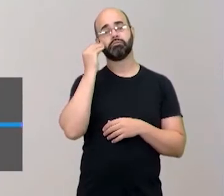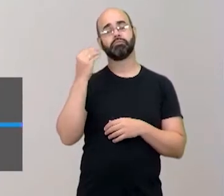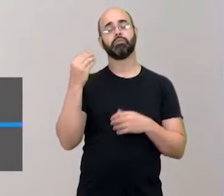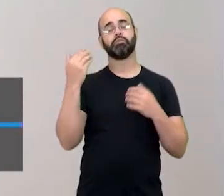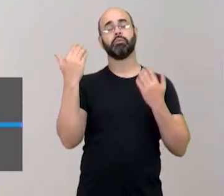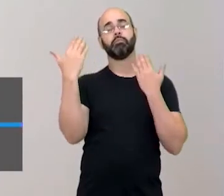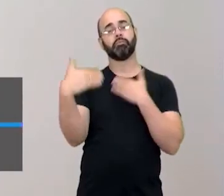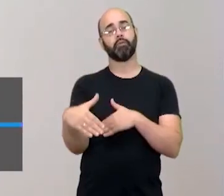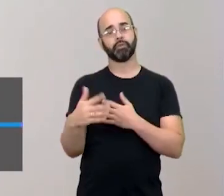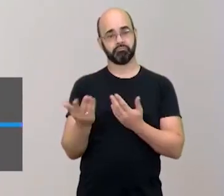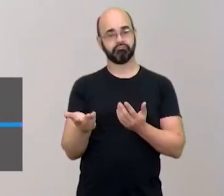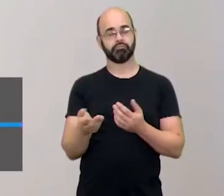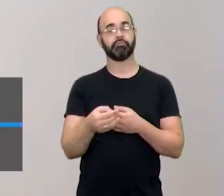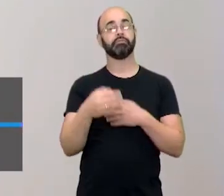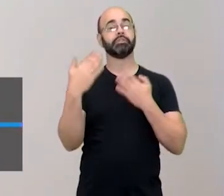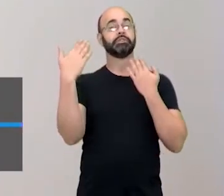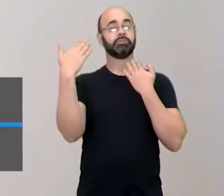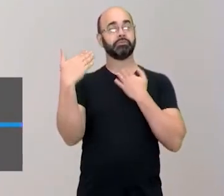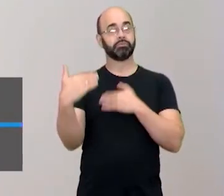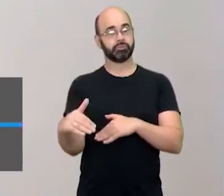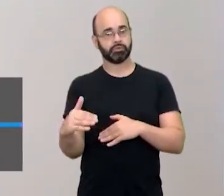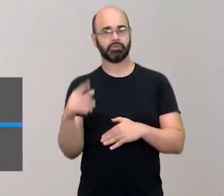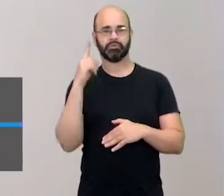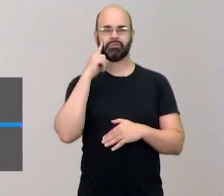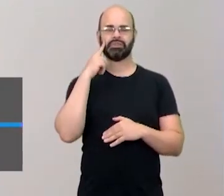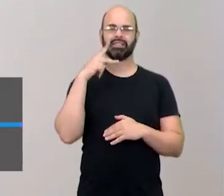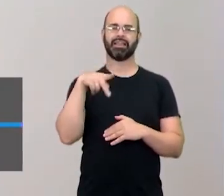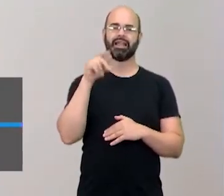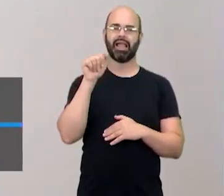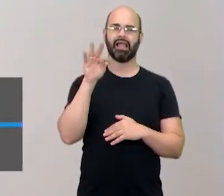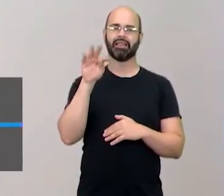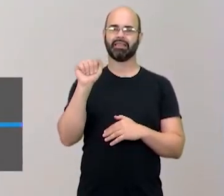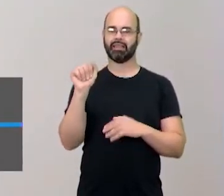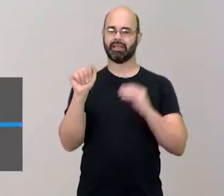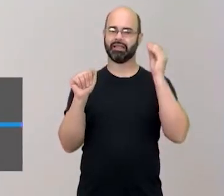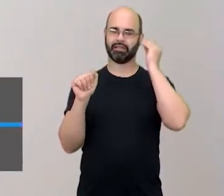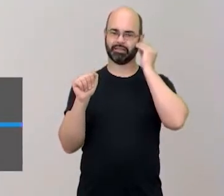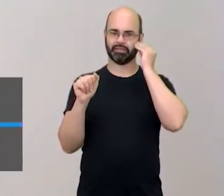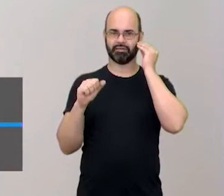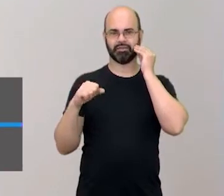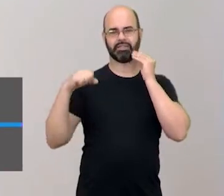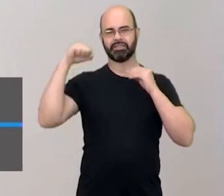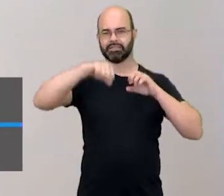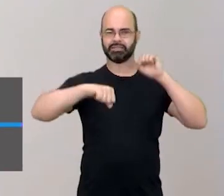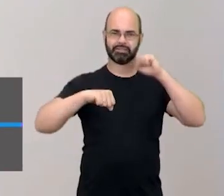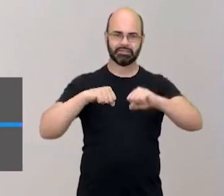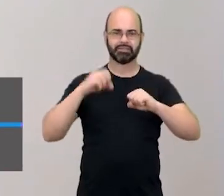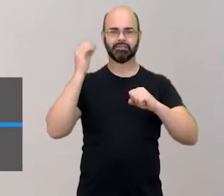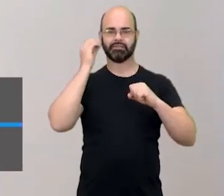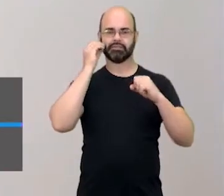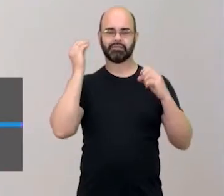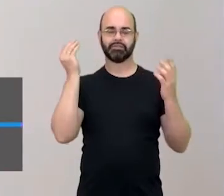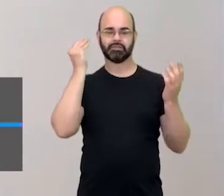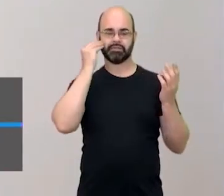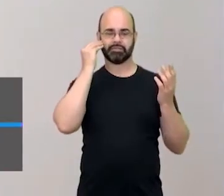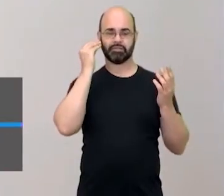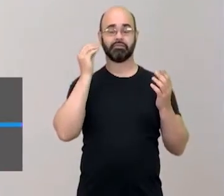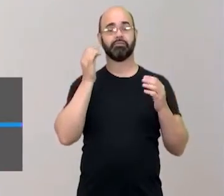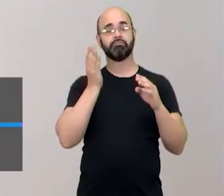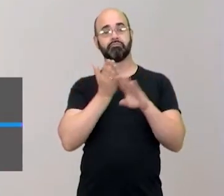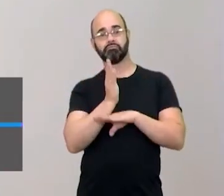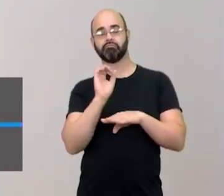Daí no exame você vai fazer katas, vai lutar e ver se passa ou não.